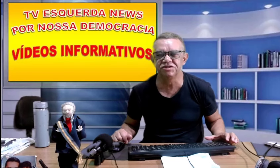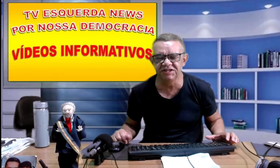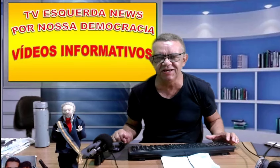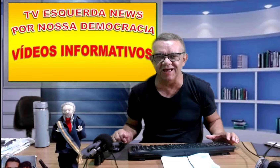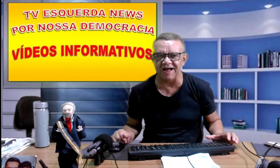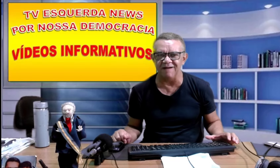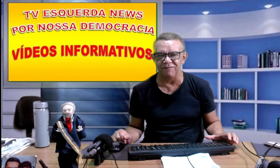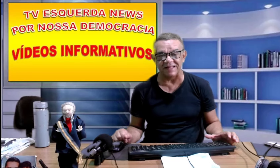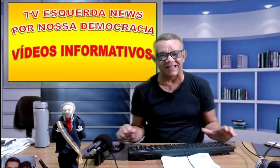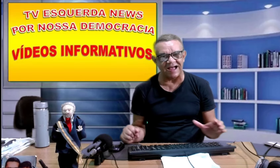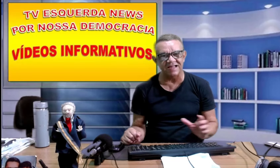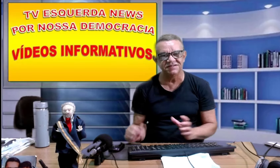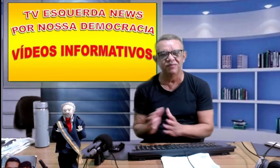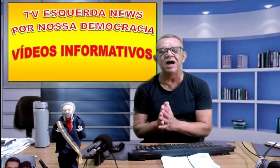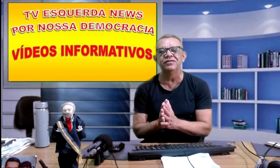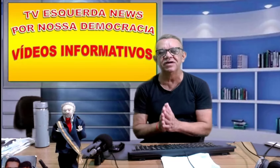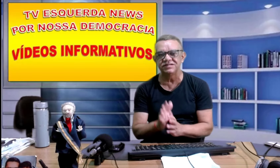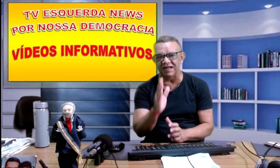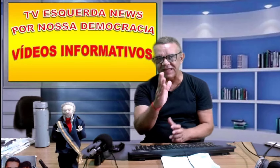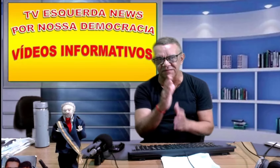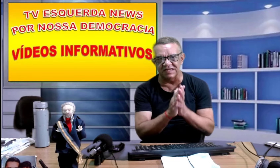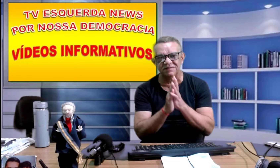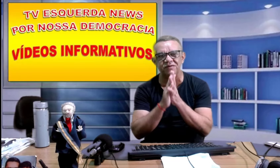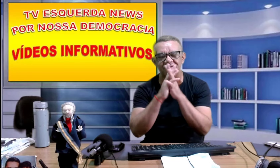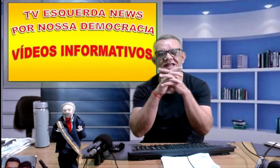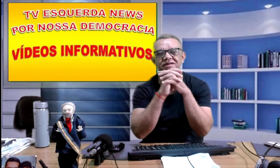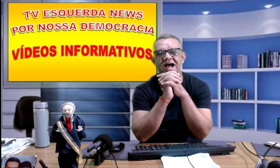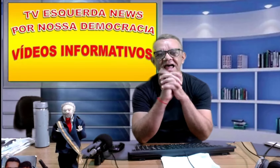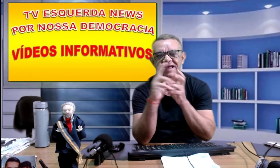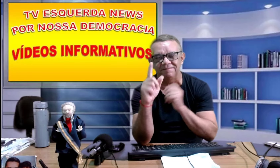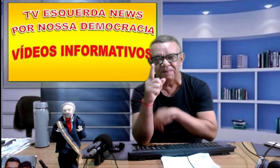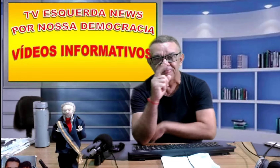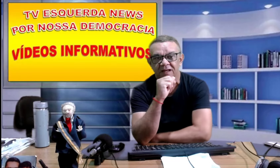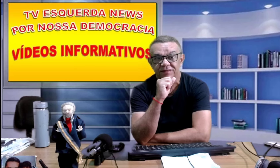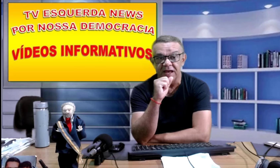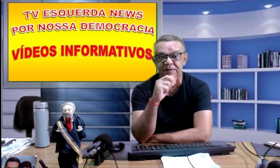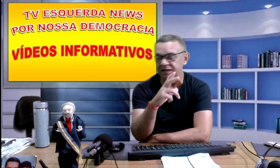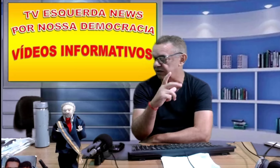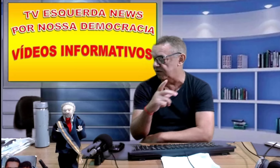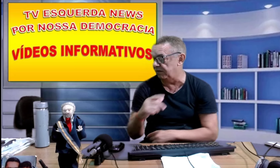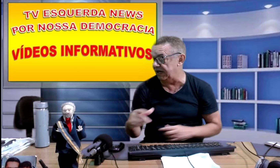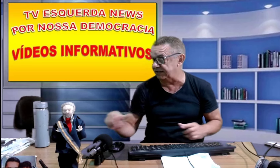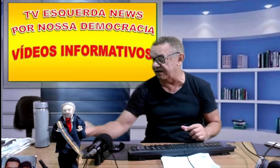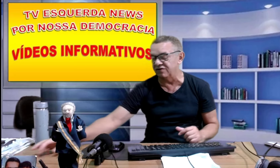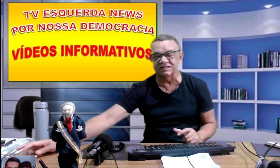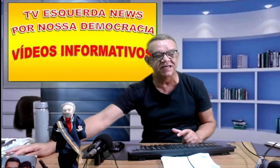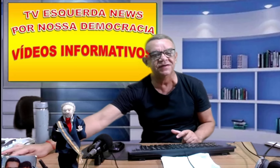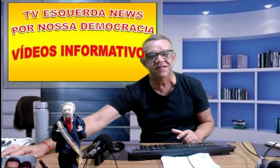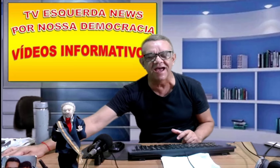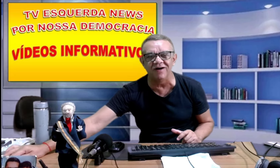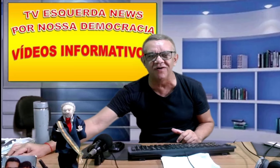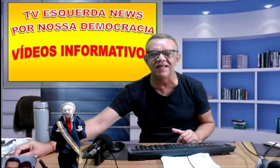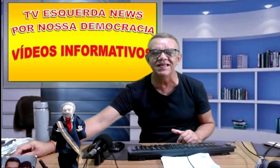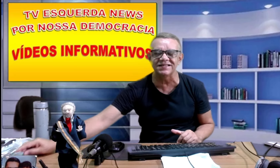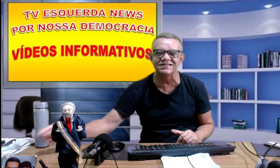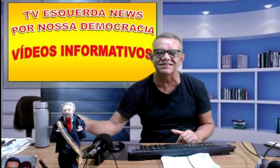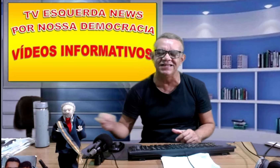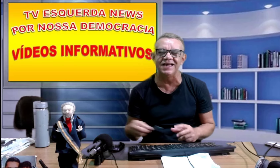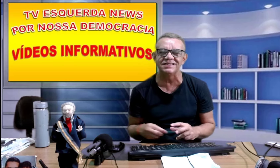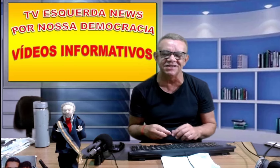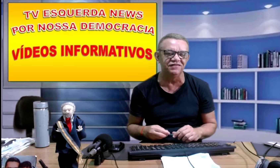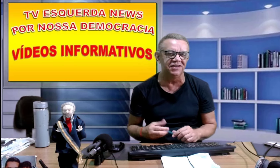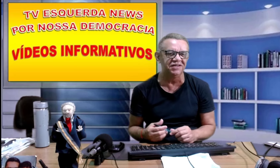Bom dia, boa tarde, boa noite ou até mesmo boa madrugada Dependendo do momento que você nos der a honra de